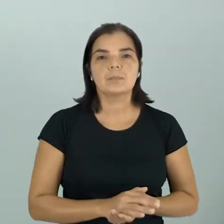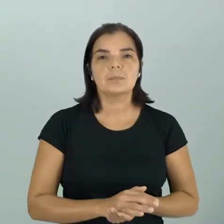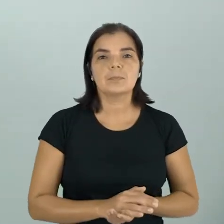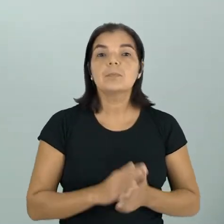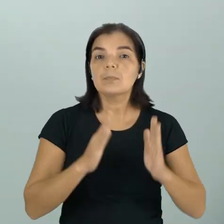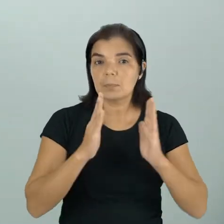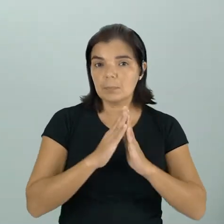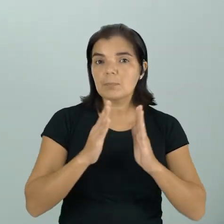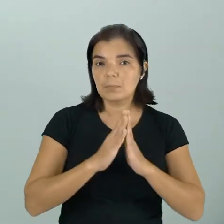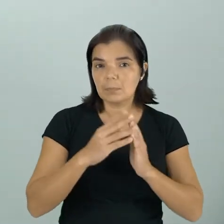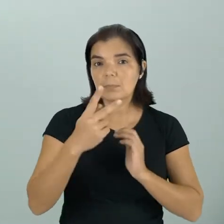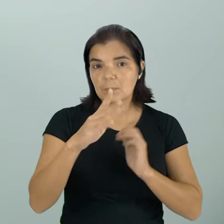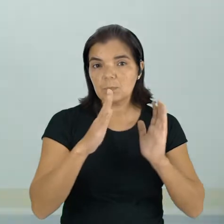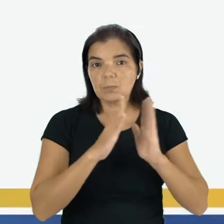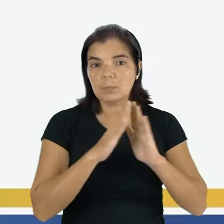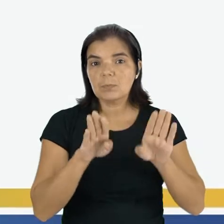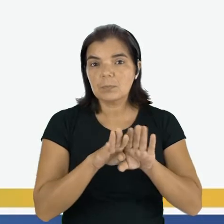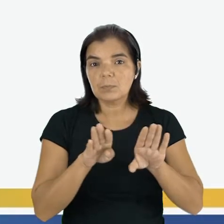perto da sua casa também?